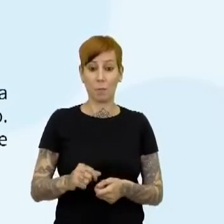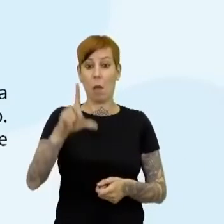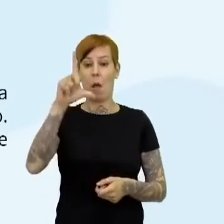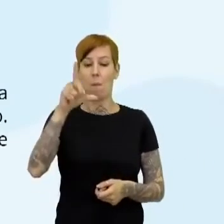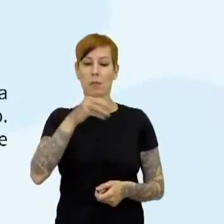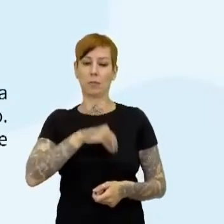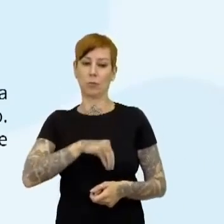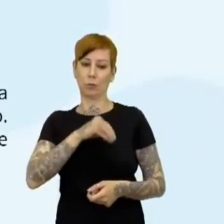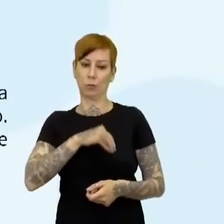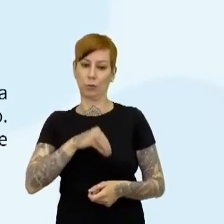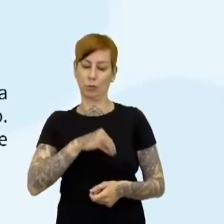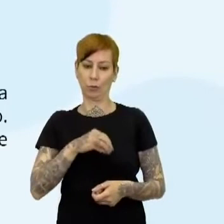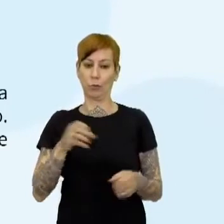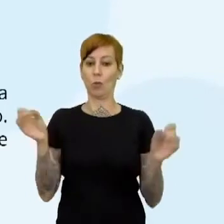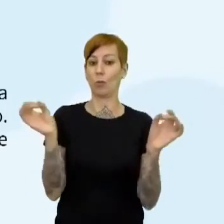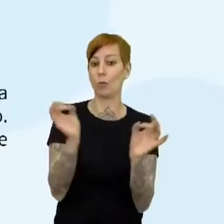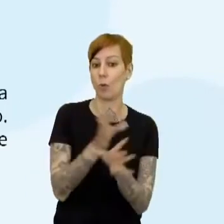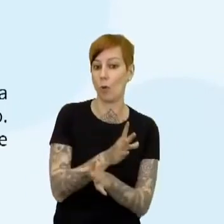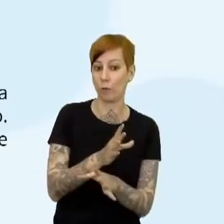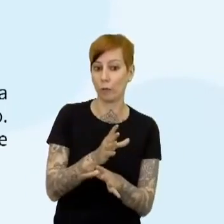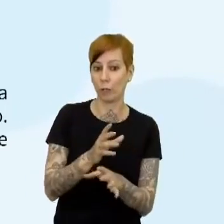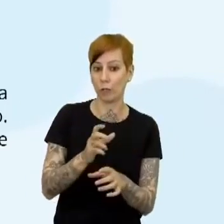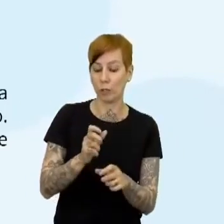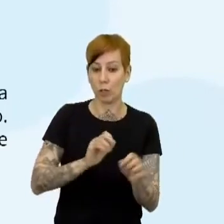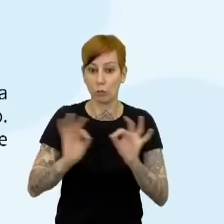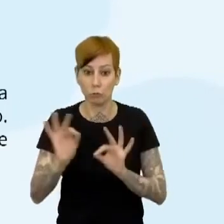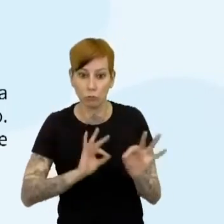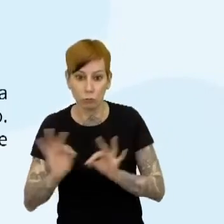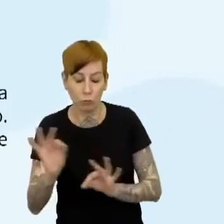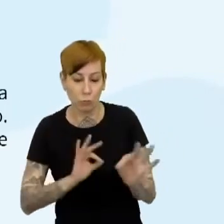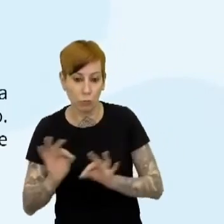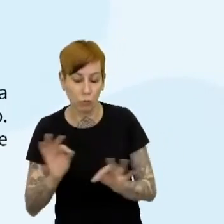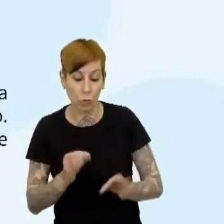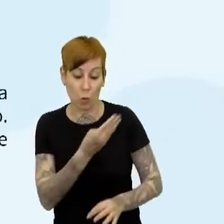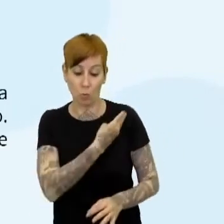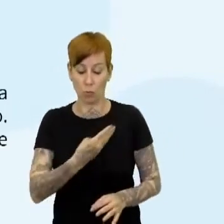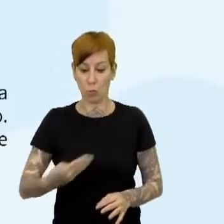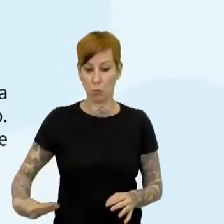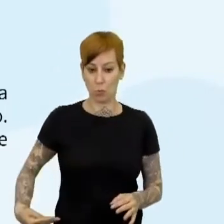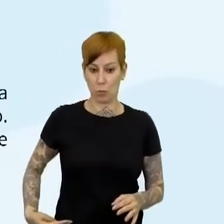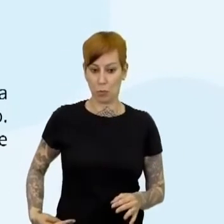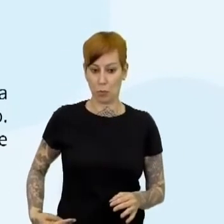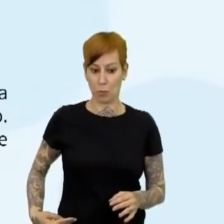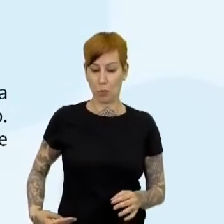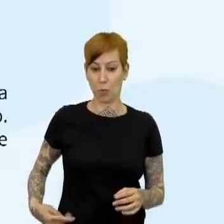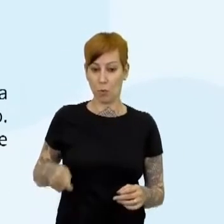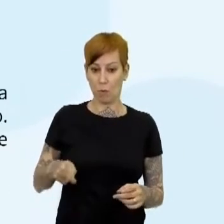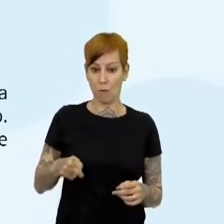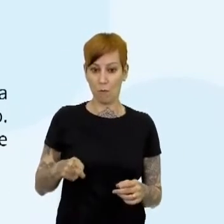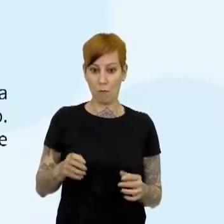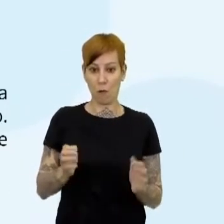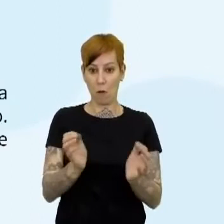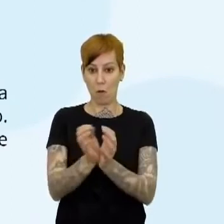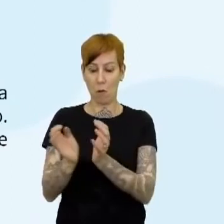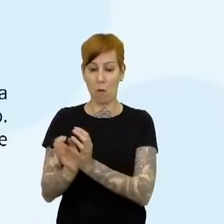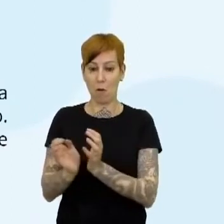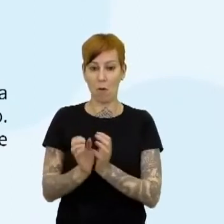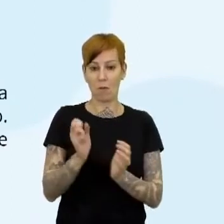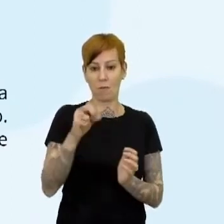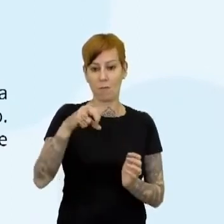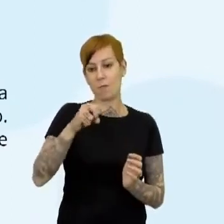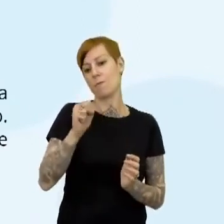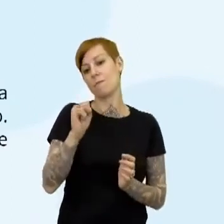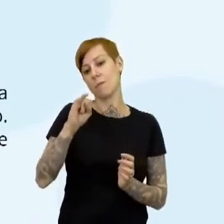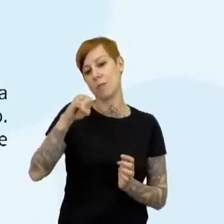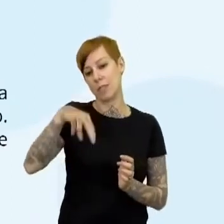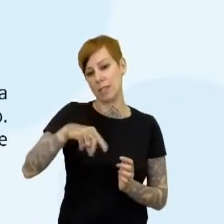salarial e um fim do controle estatal sobre os sindicatos, né? Que eram aqueles chamados pelegos, né? Que se alinhavam ali